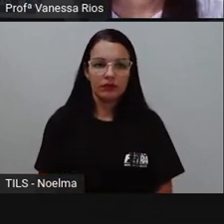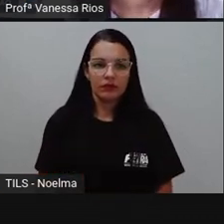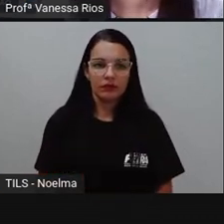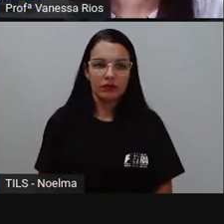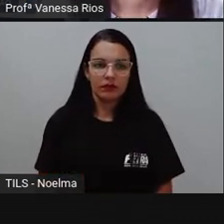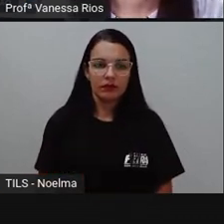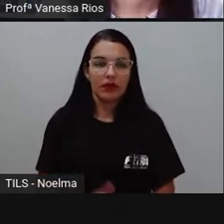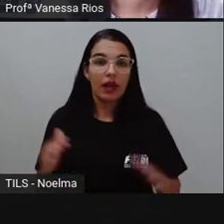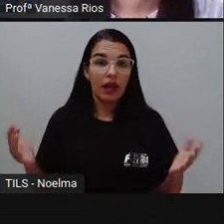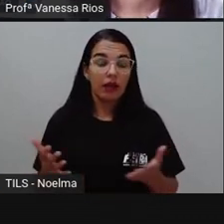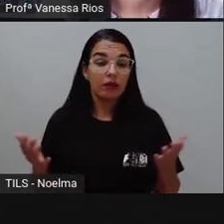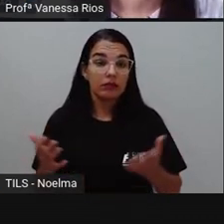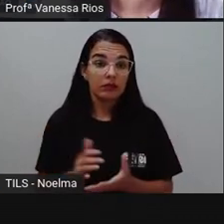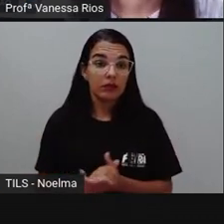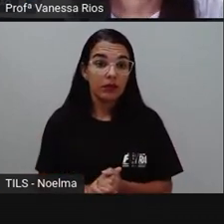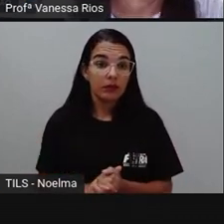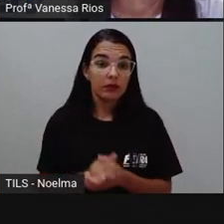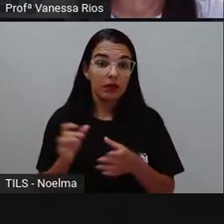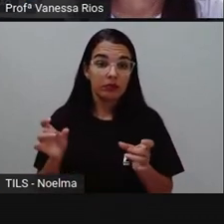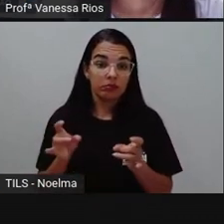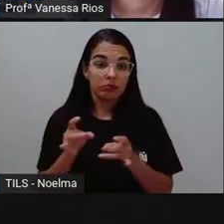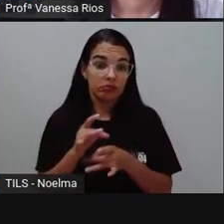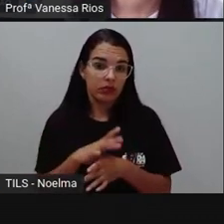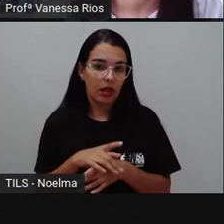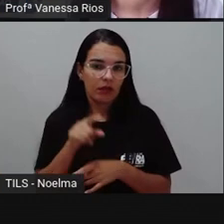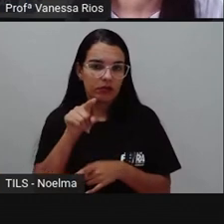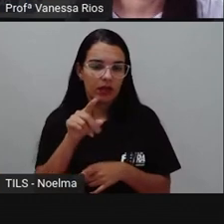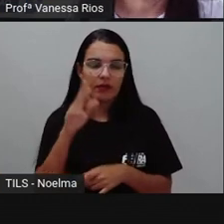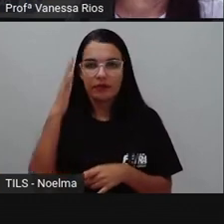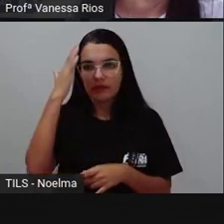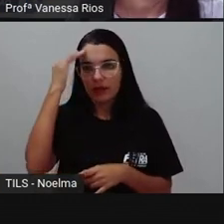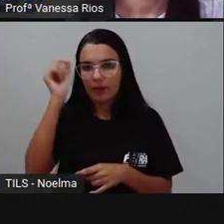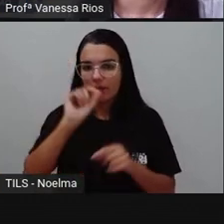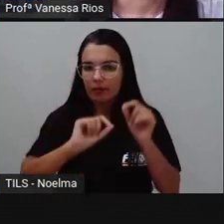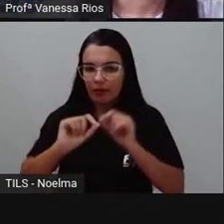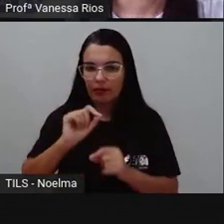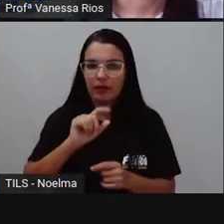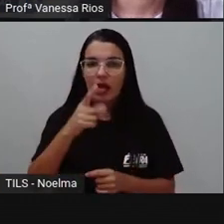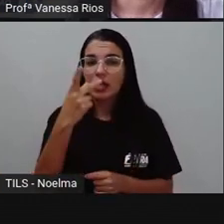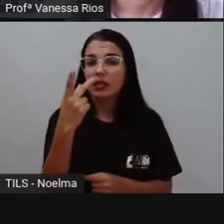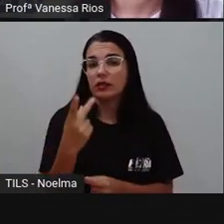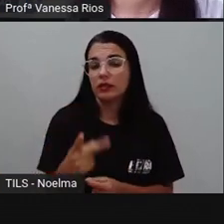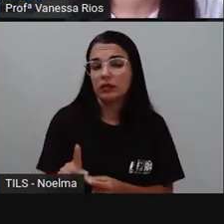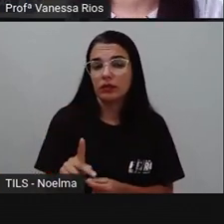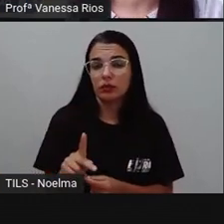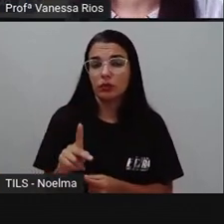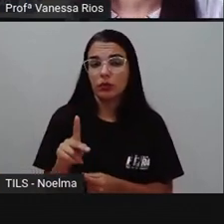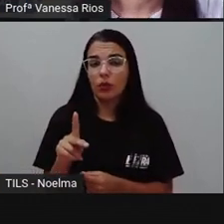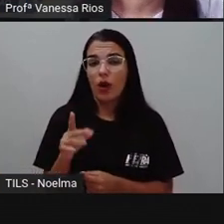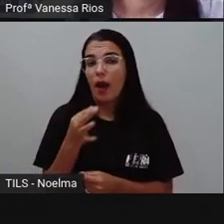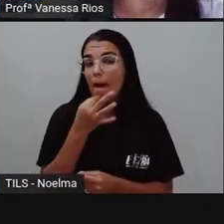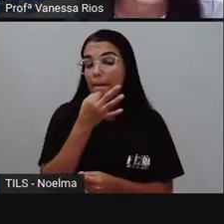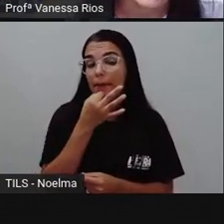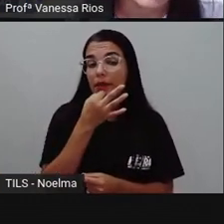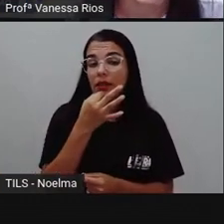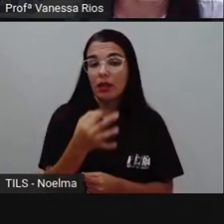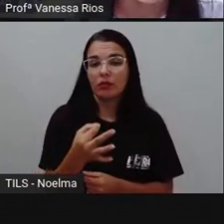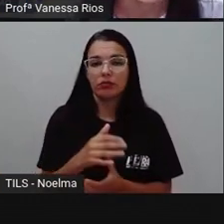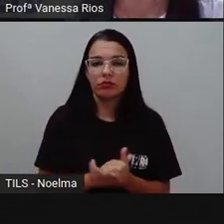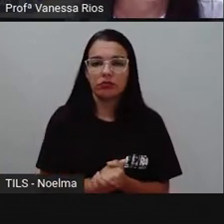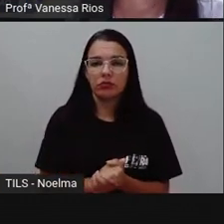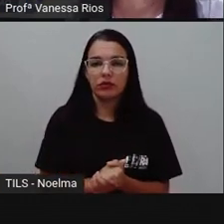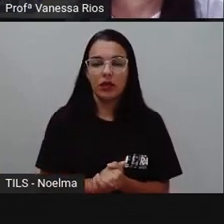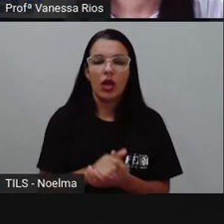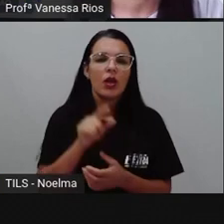E a PRO aí conclui, não é? Falando sobre bullying, é observando a sua opinião.